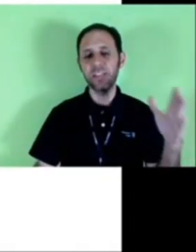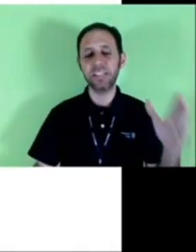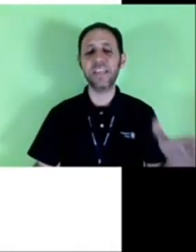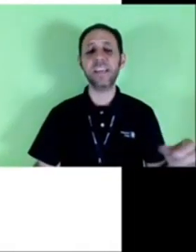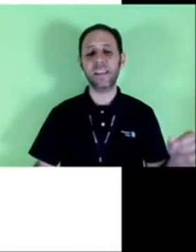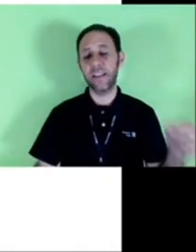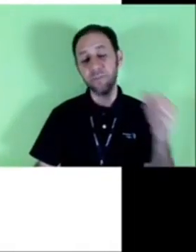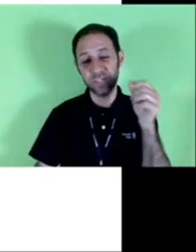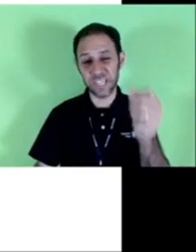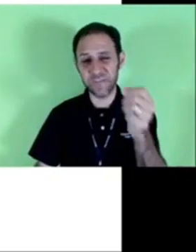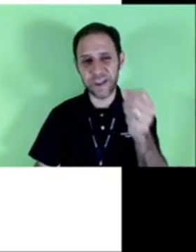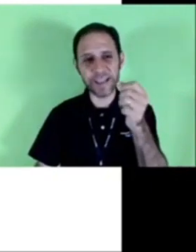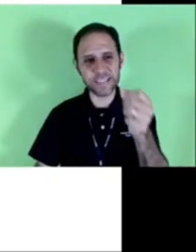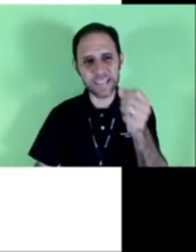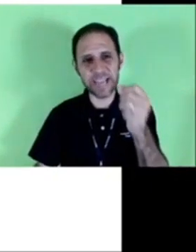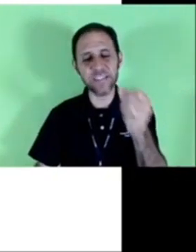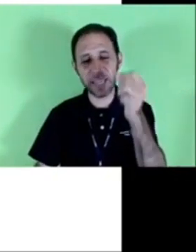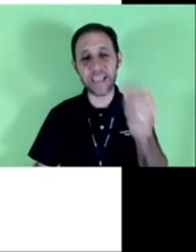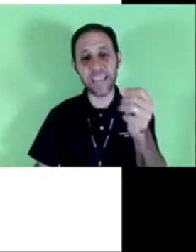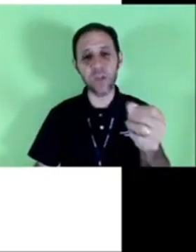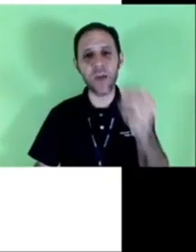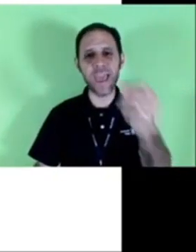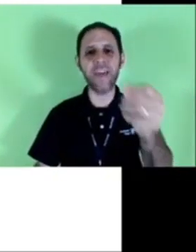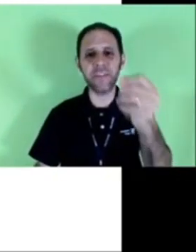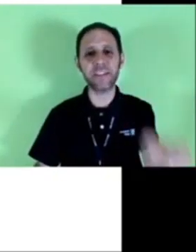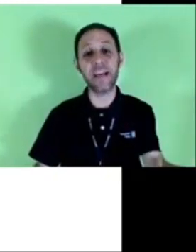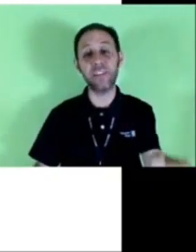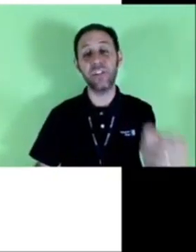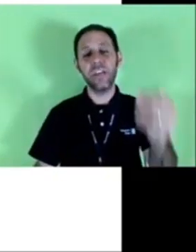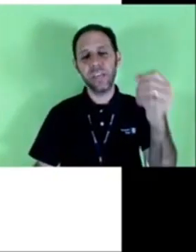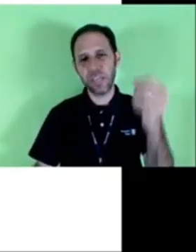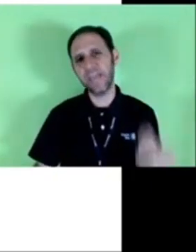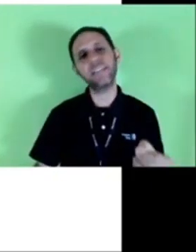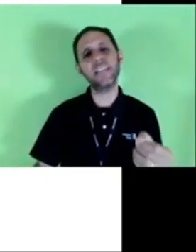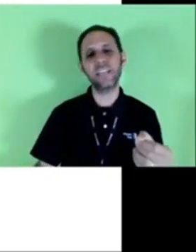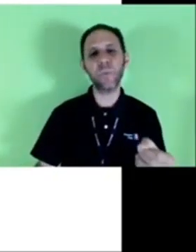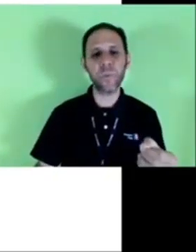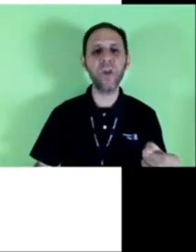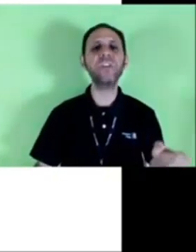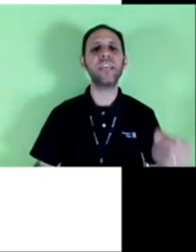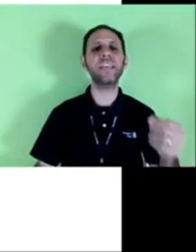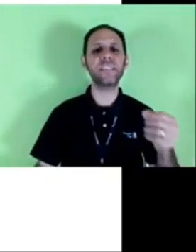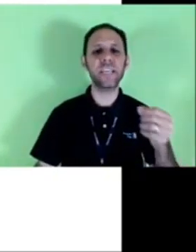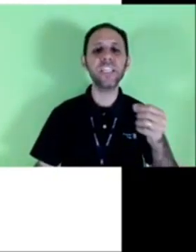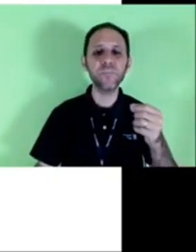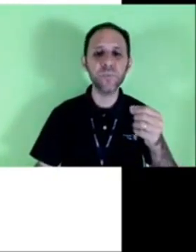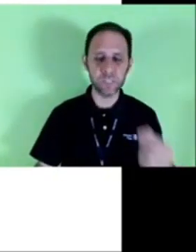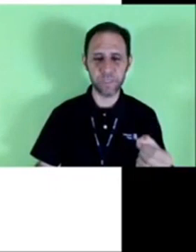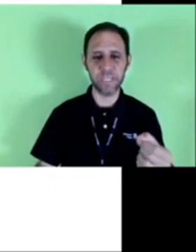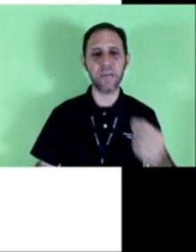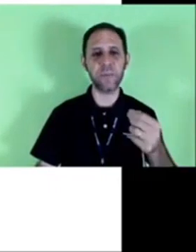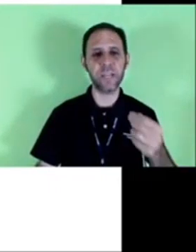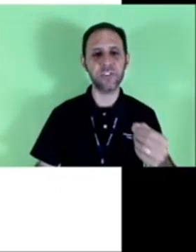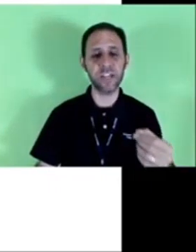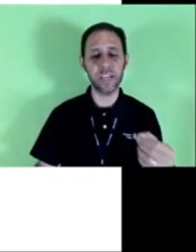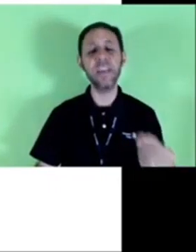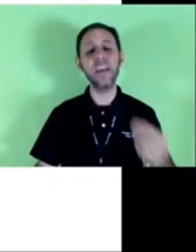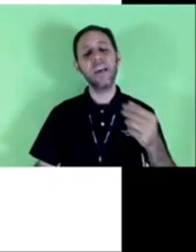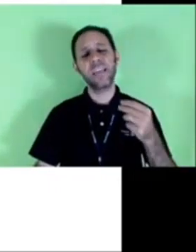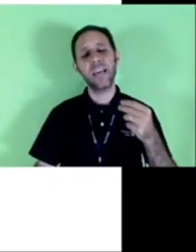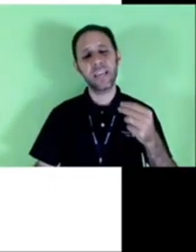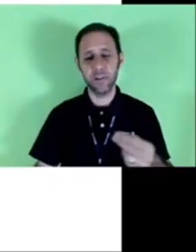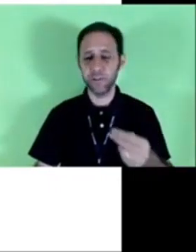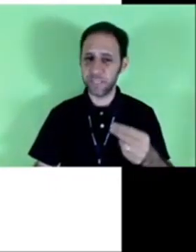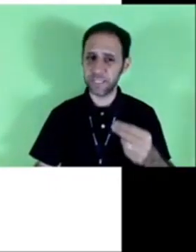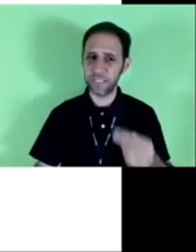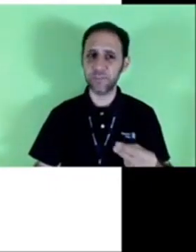e dizer você vai assinar e dizer que aquilo é verdade e quem assinar esse papel tem que se responsabilizar perante a lei